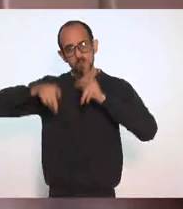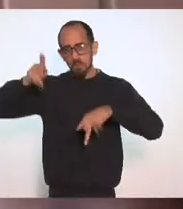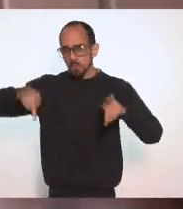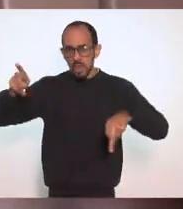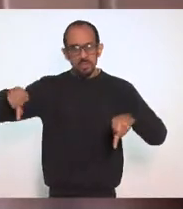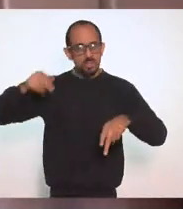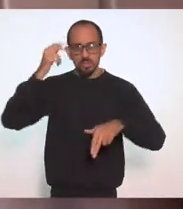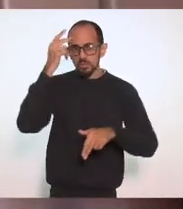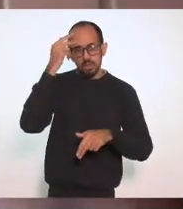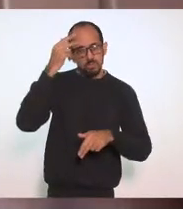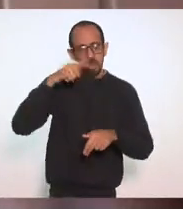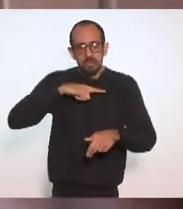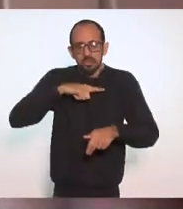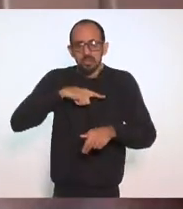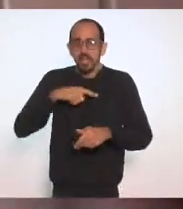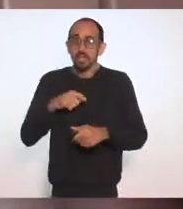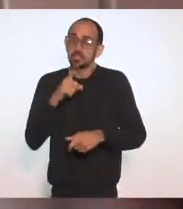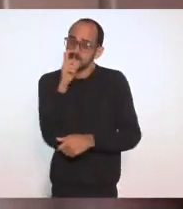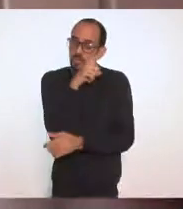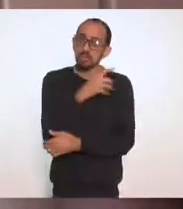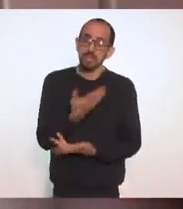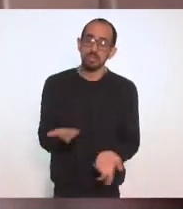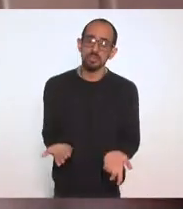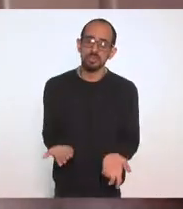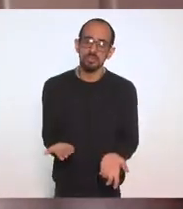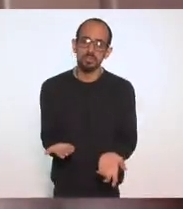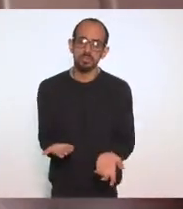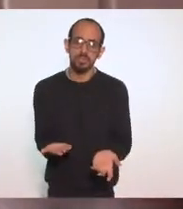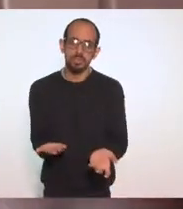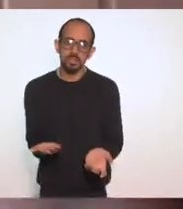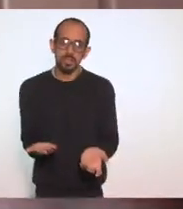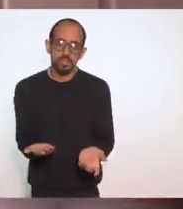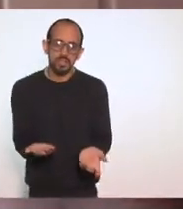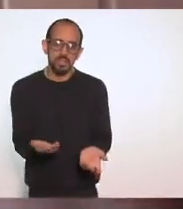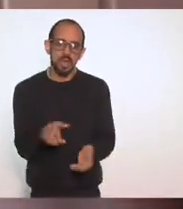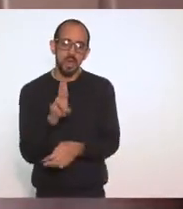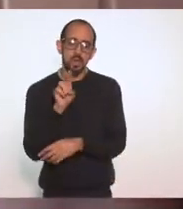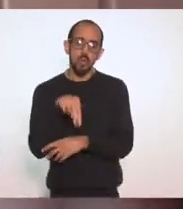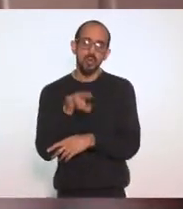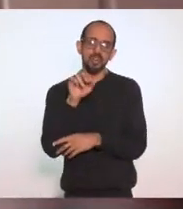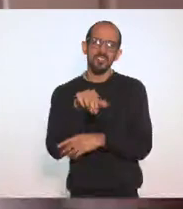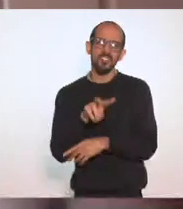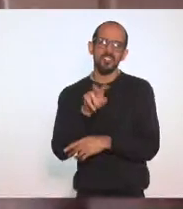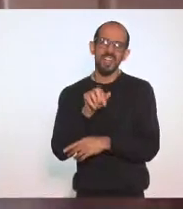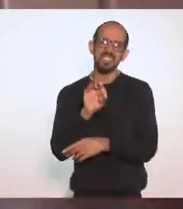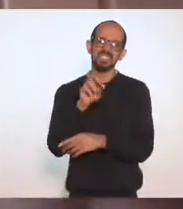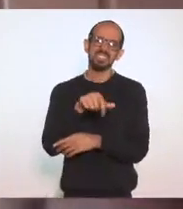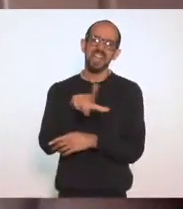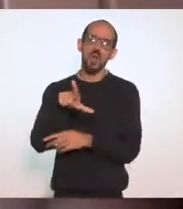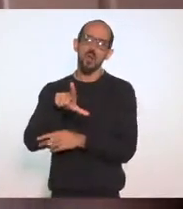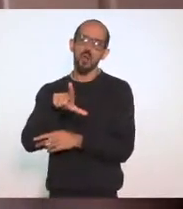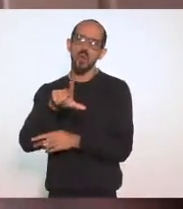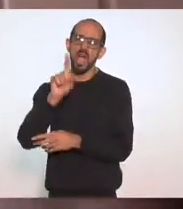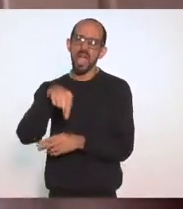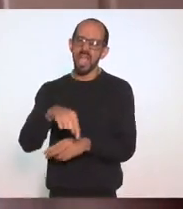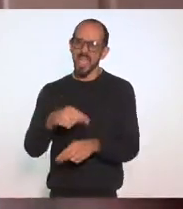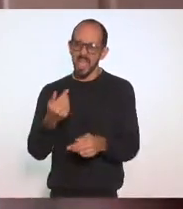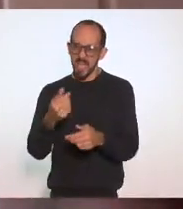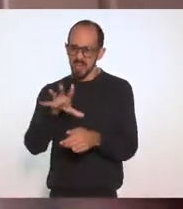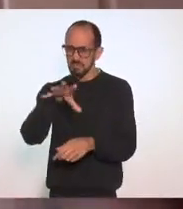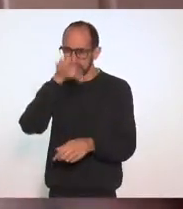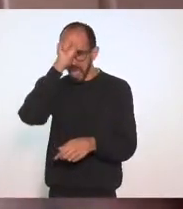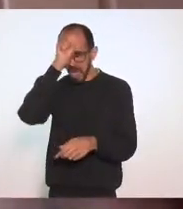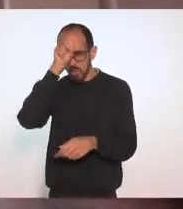Pretas E pardas E veja Até hoje Dizem isso Que a Igreja Universal É uma Macumba Disfarçada Já Há muitos Anos Não faço